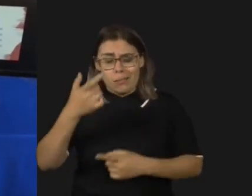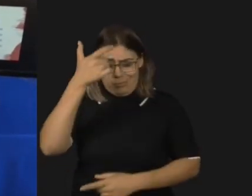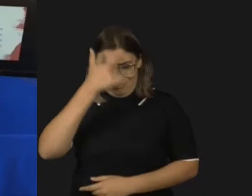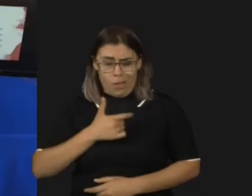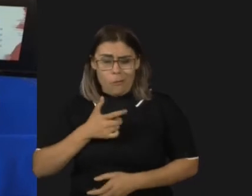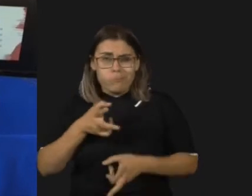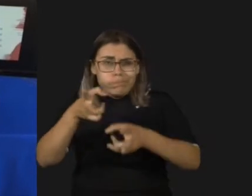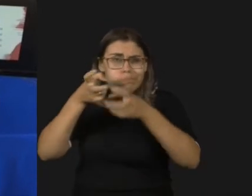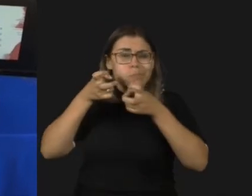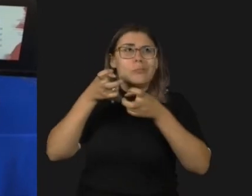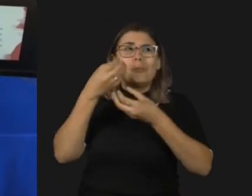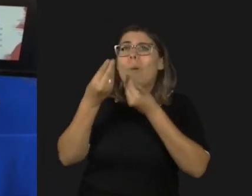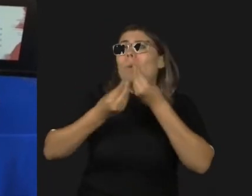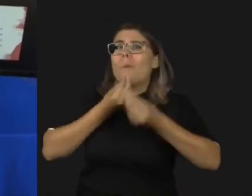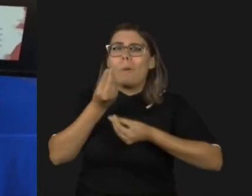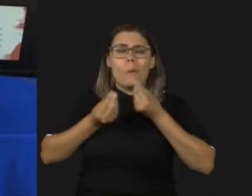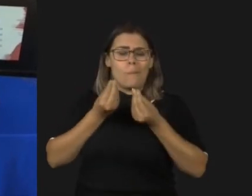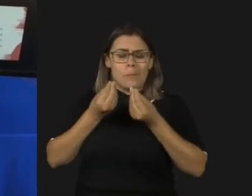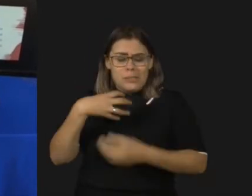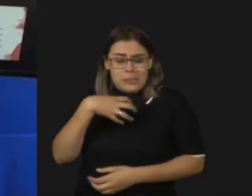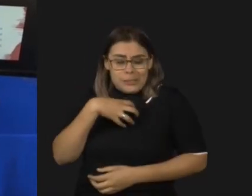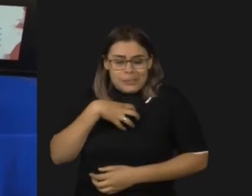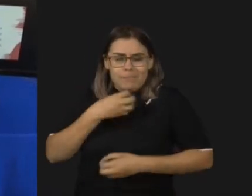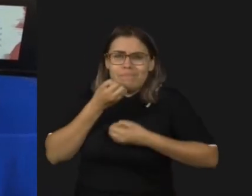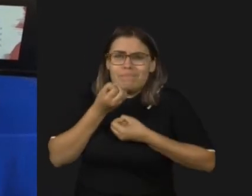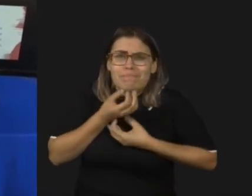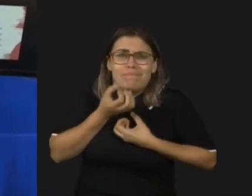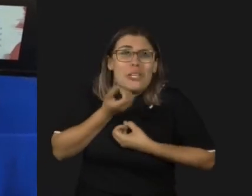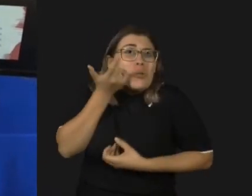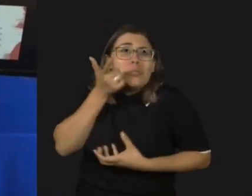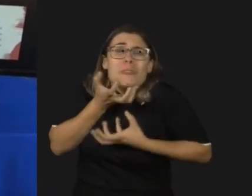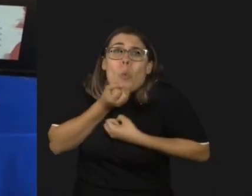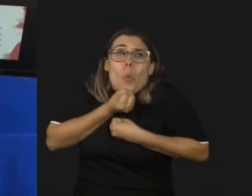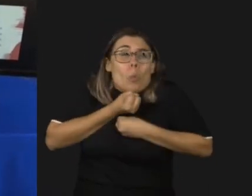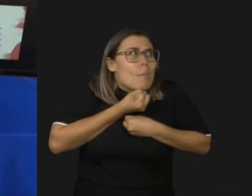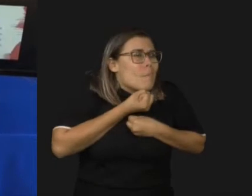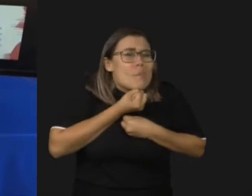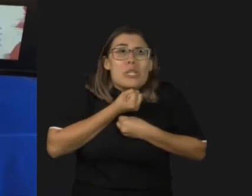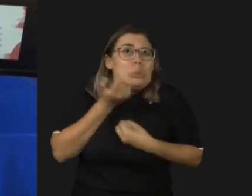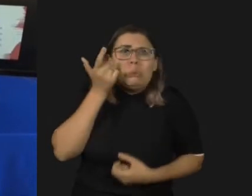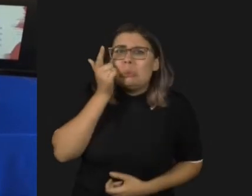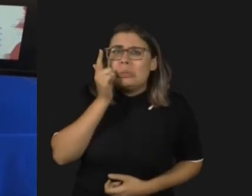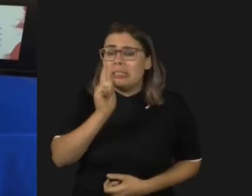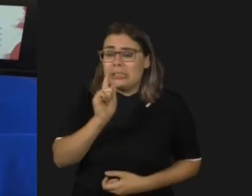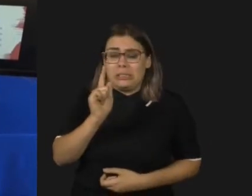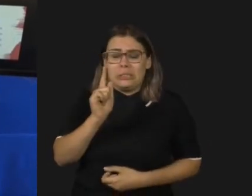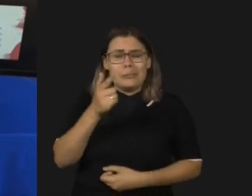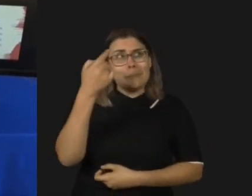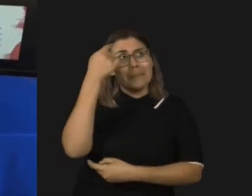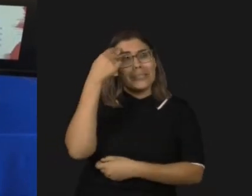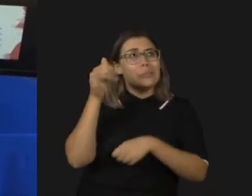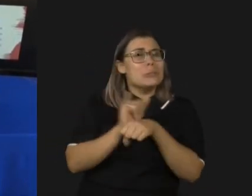porém, eu expressar tudo isso que eu sentia e por muito tempo eu fiquei sem falar, somente fazendo estratégias e